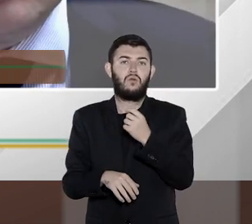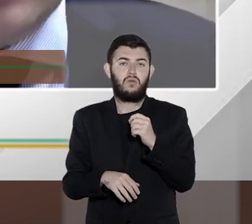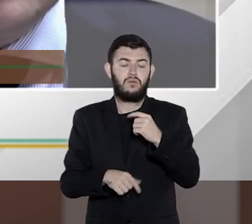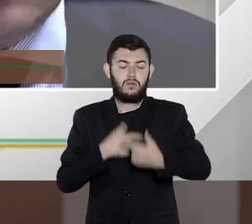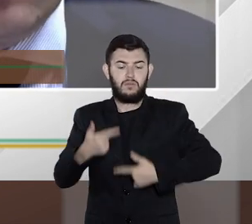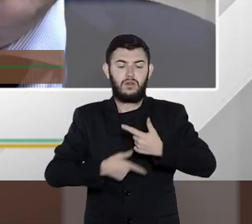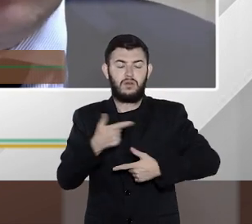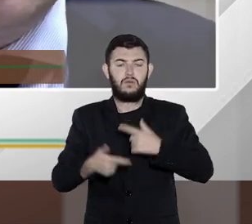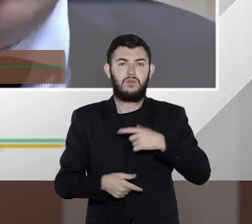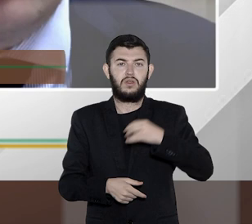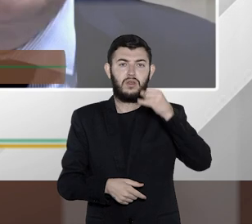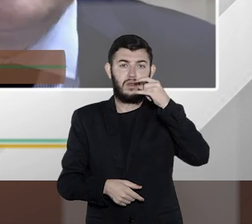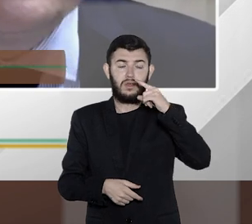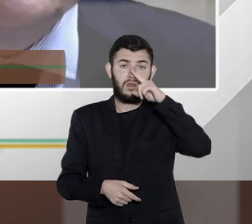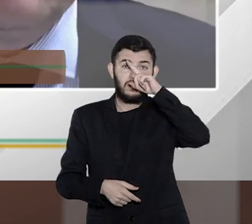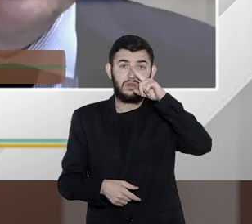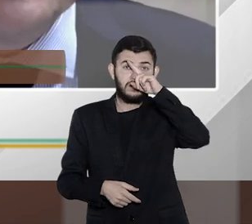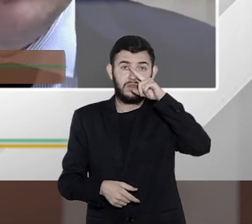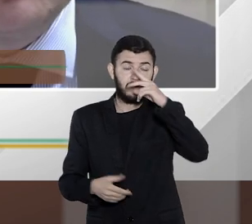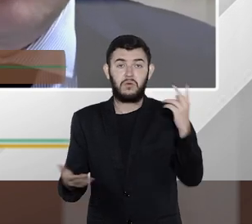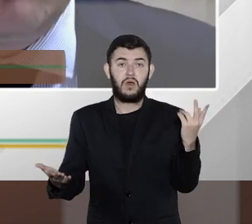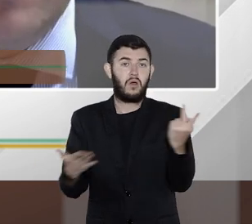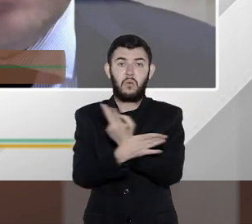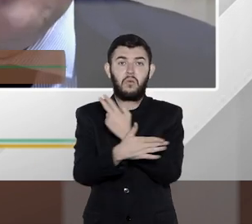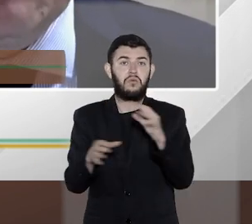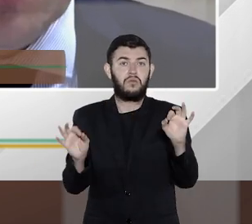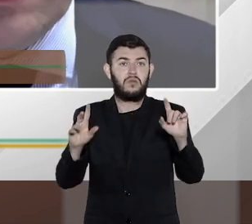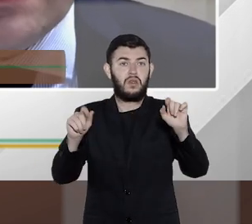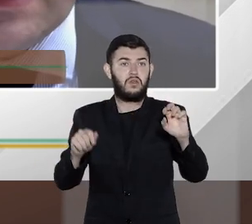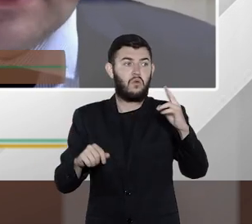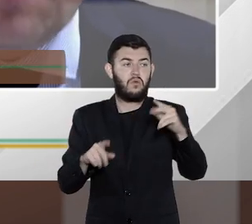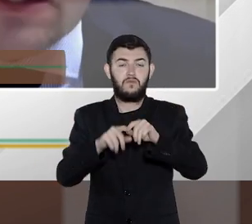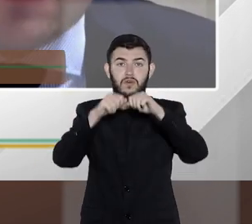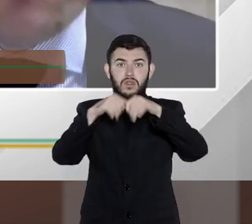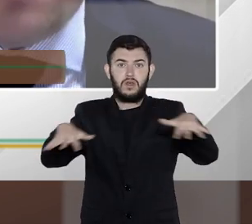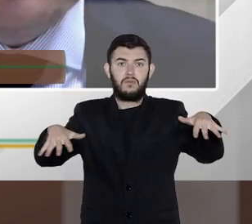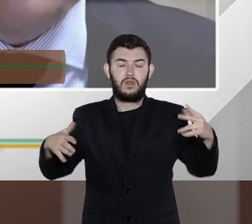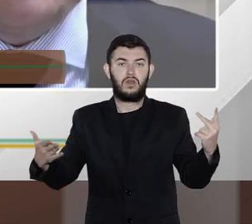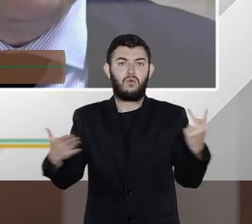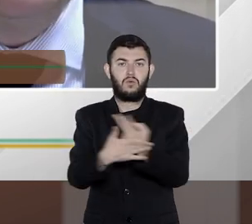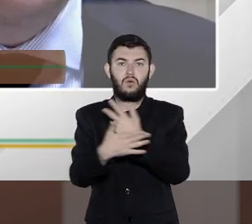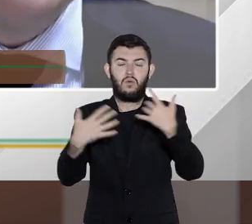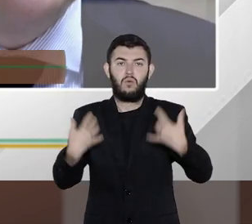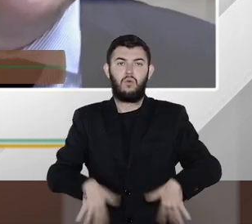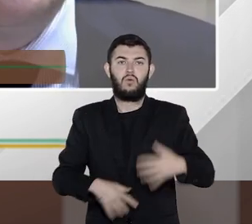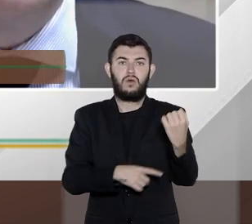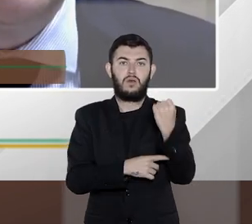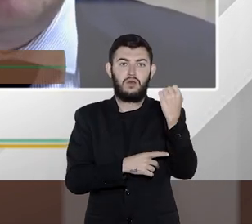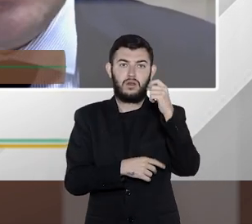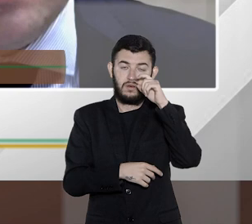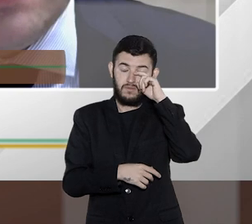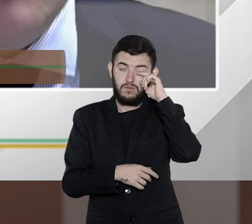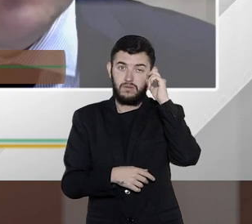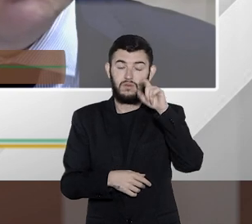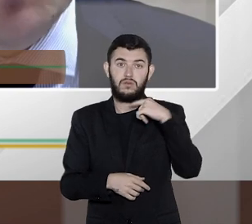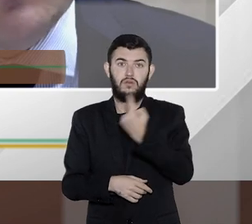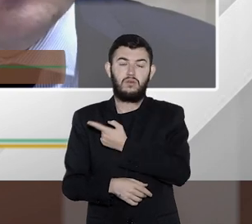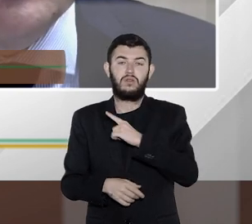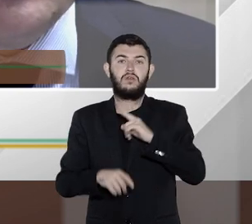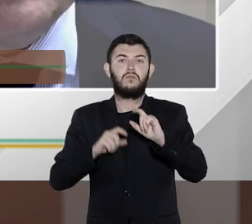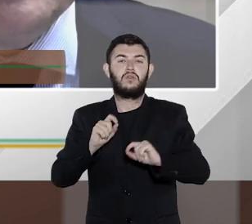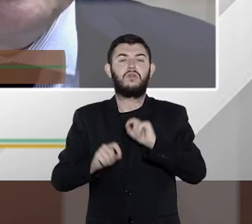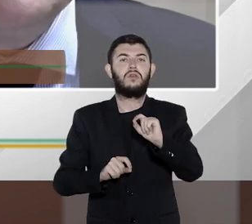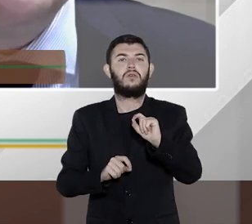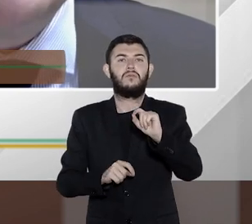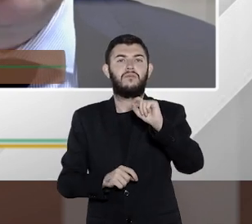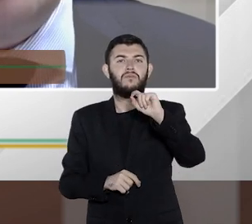minorado, que não aconteça esse vazamento de uma forma corriqueira. Tivemos até alguns casos aqui no estado do Paraná mesmo